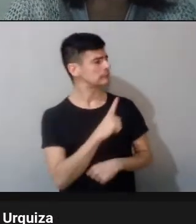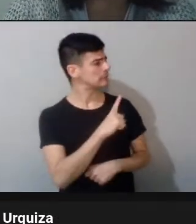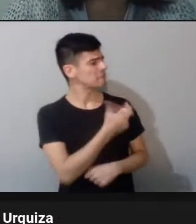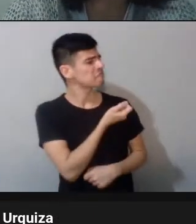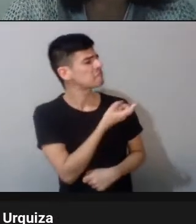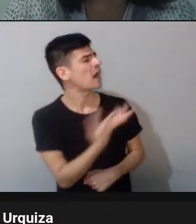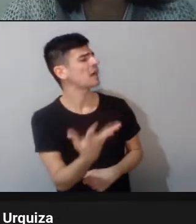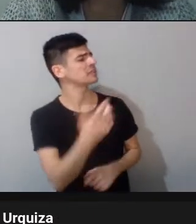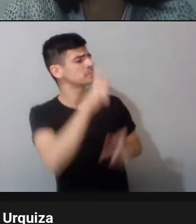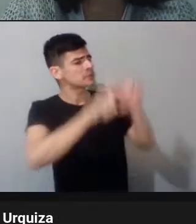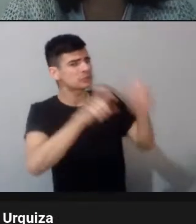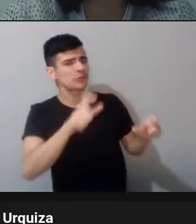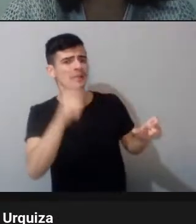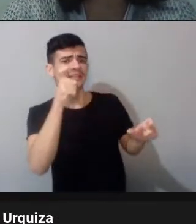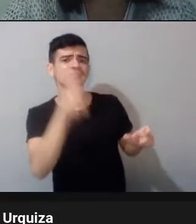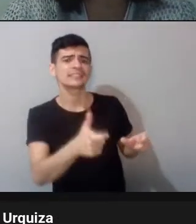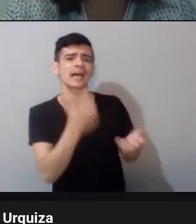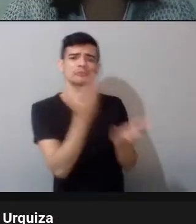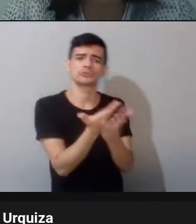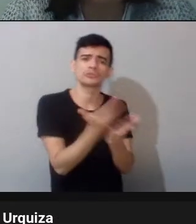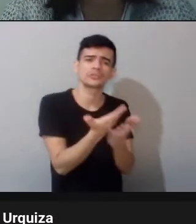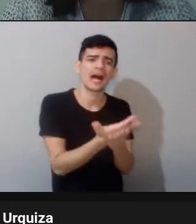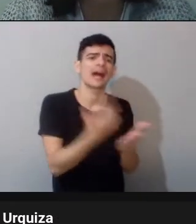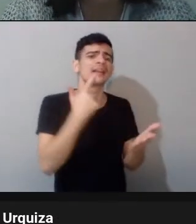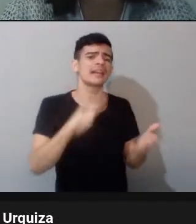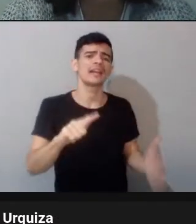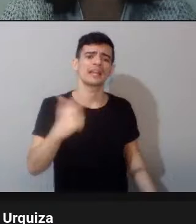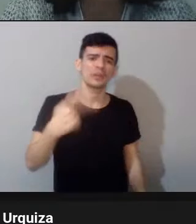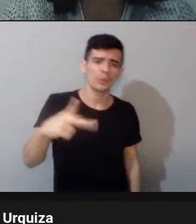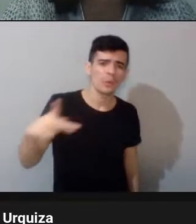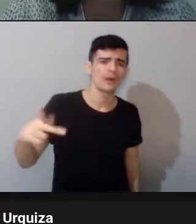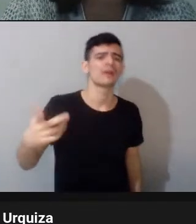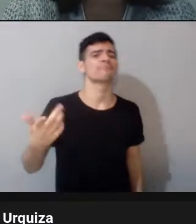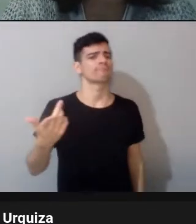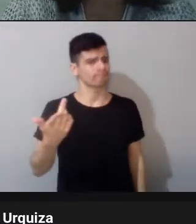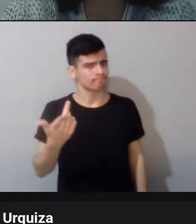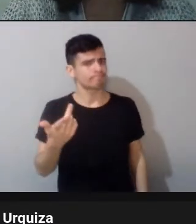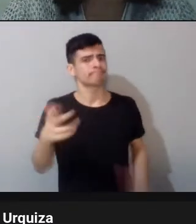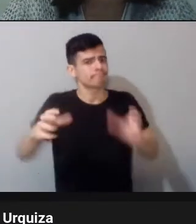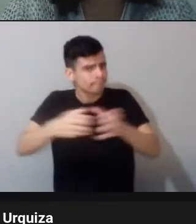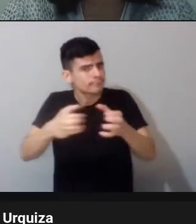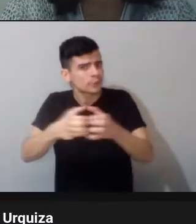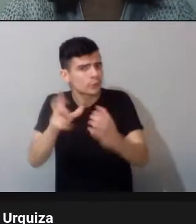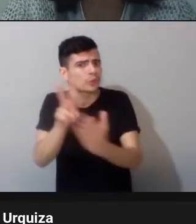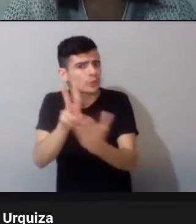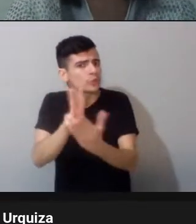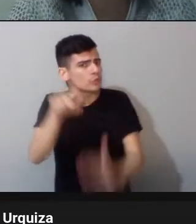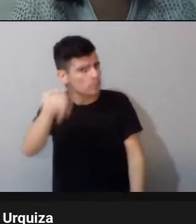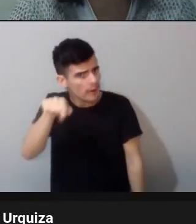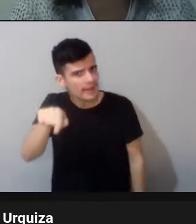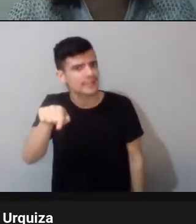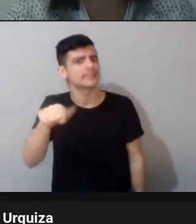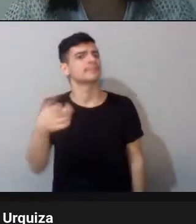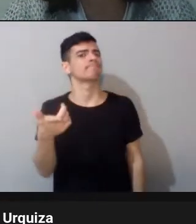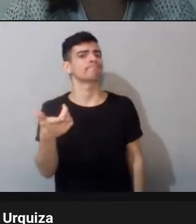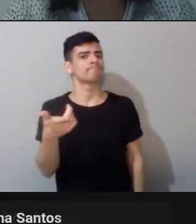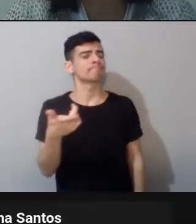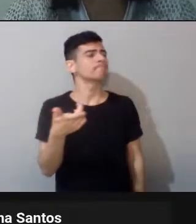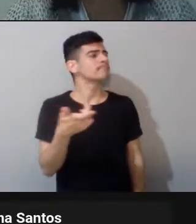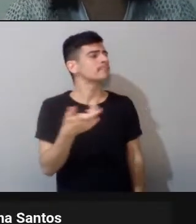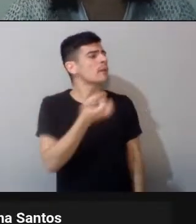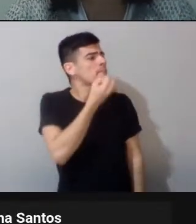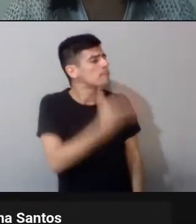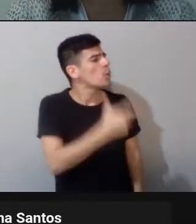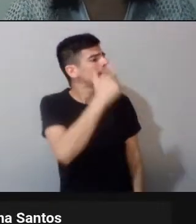as pessoas, esses meninos mais novos aí já não falam tanto língua caingangue, né? Eu acho que seria uma coisa interessante da gente observar, da gente